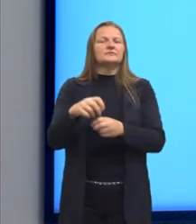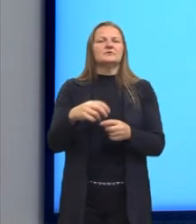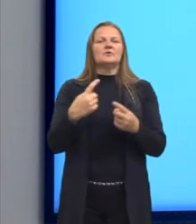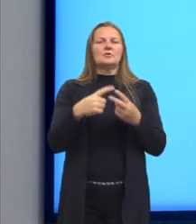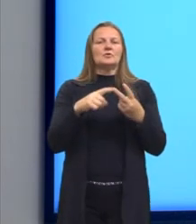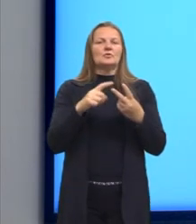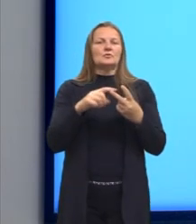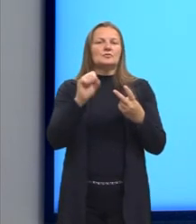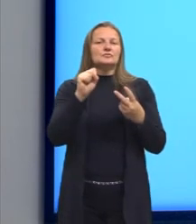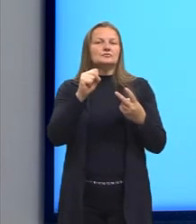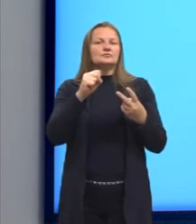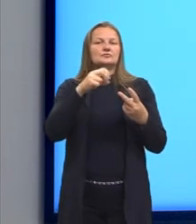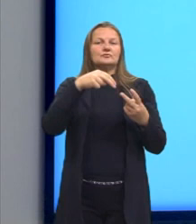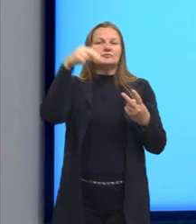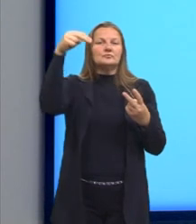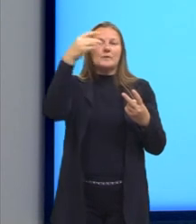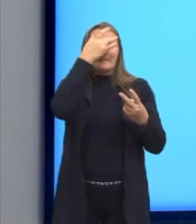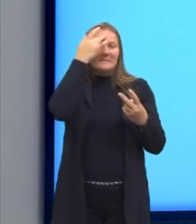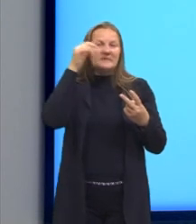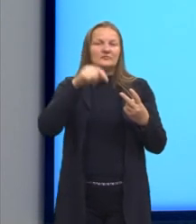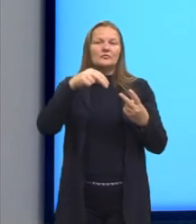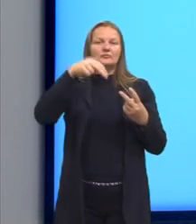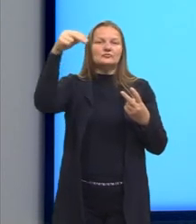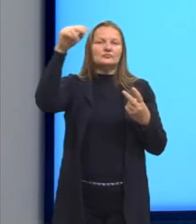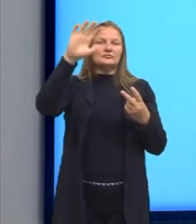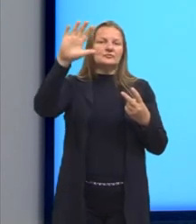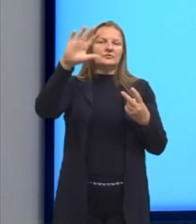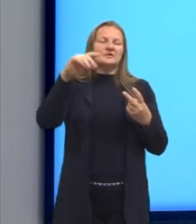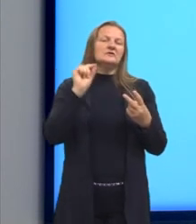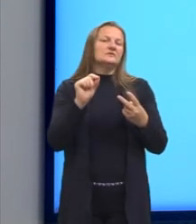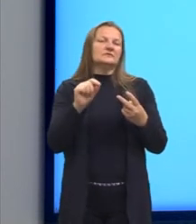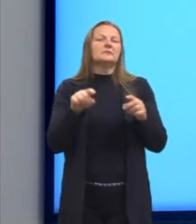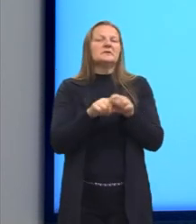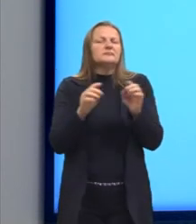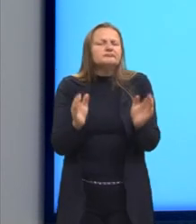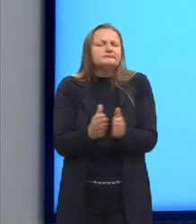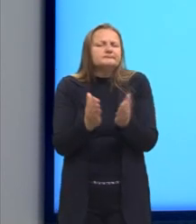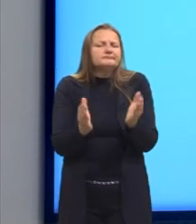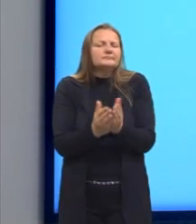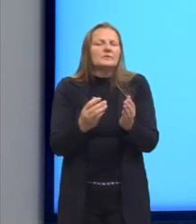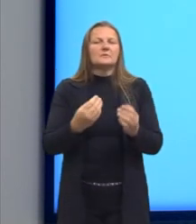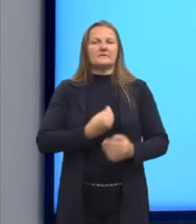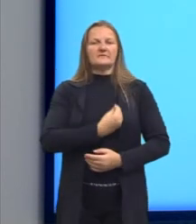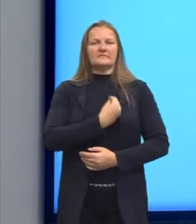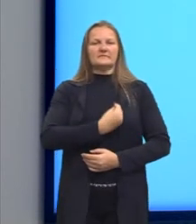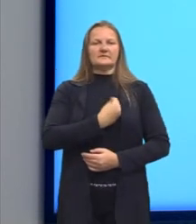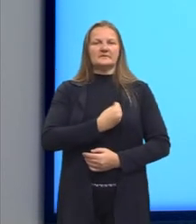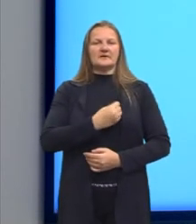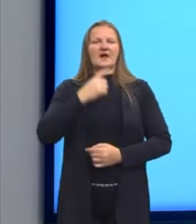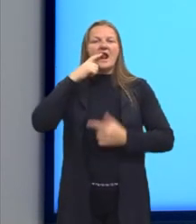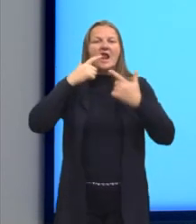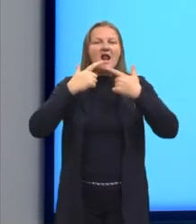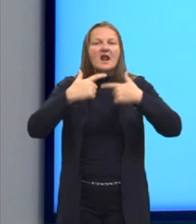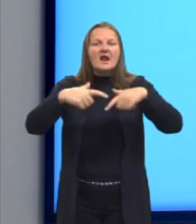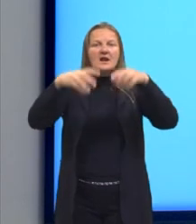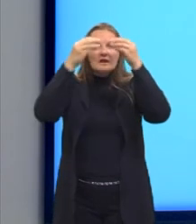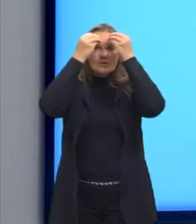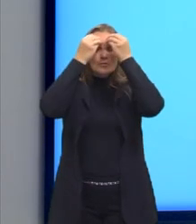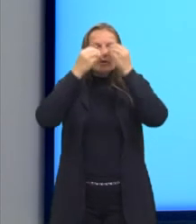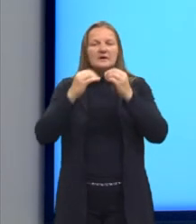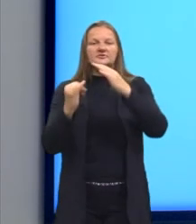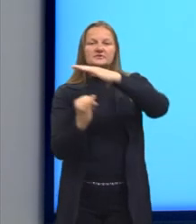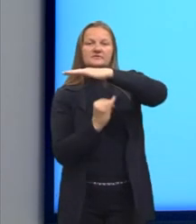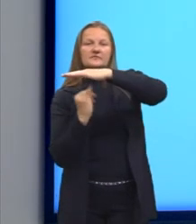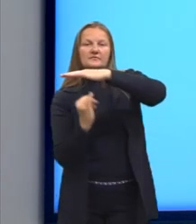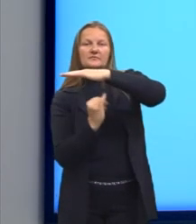sertanejo passa, dentro das suas condições, muitas vezes, miseráveis de vida. Uma linguagem mais informal, em